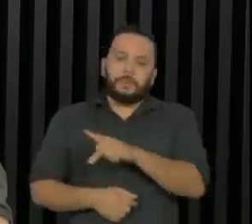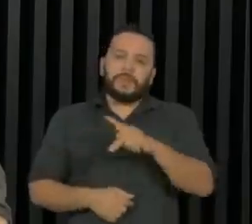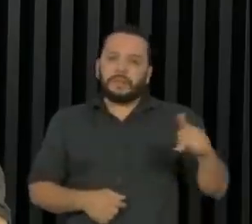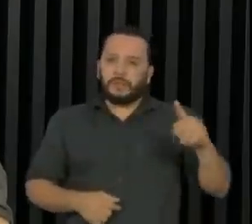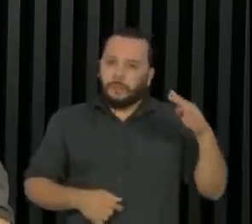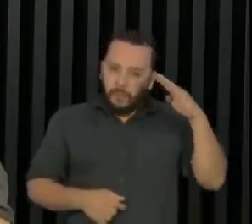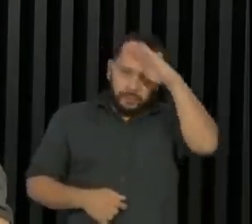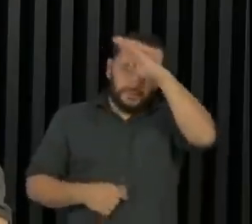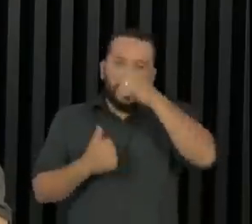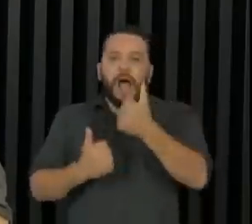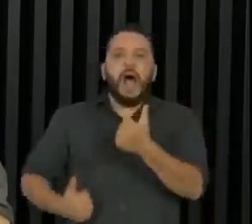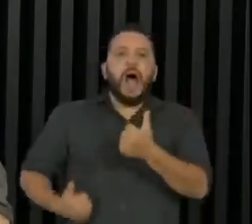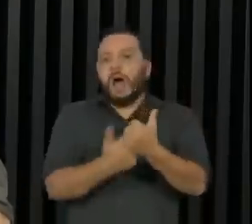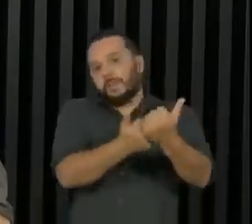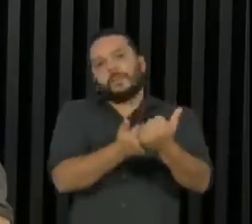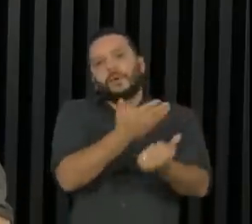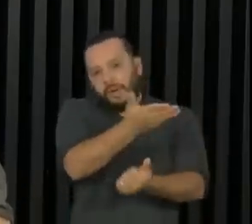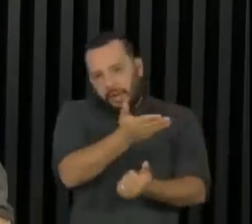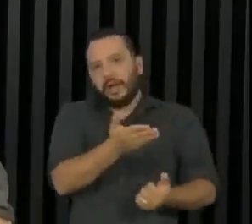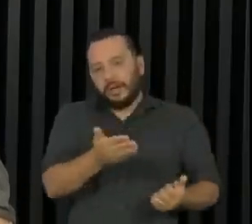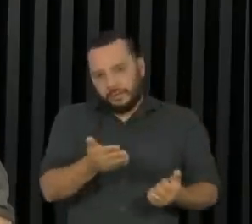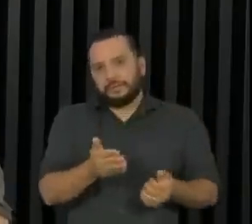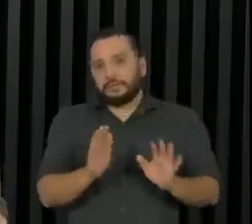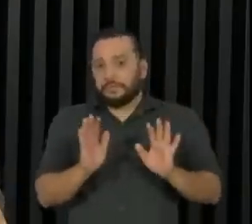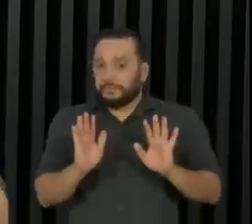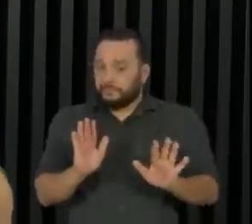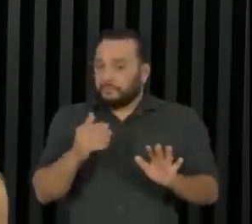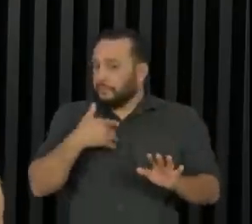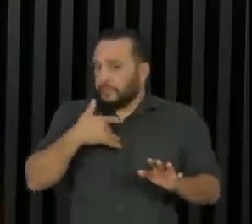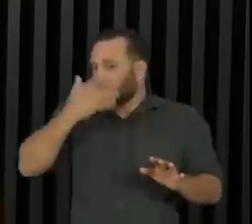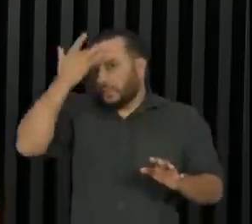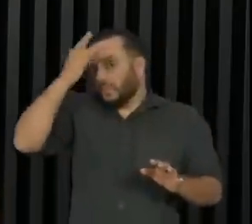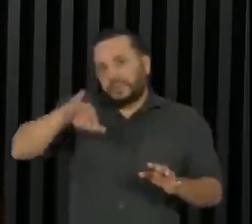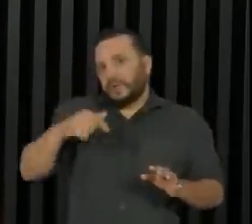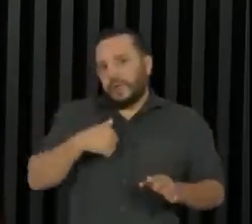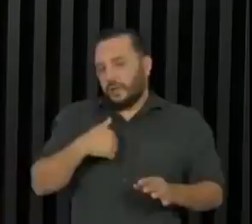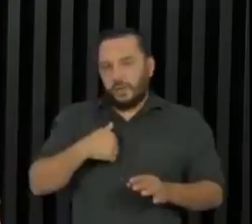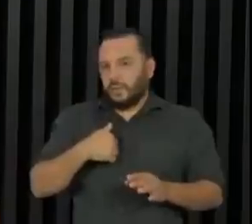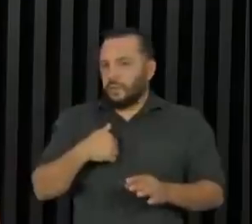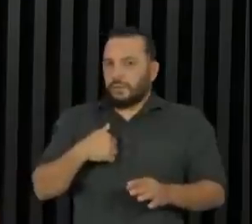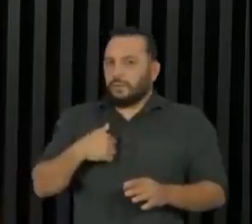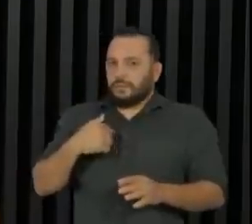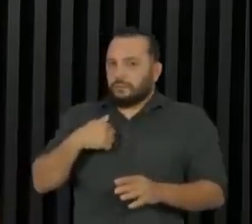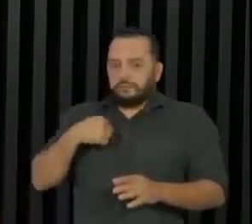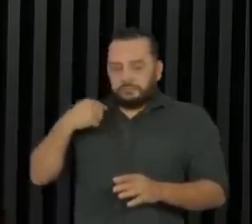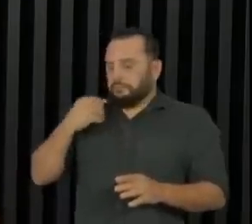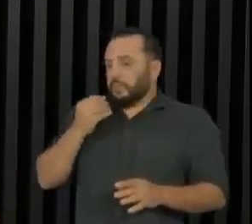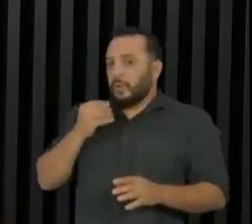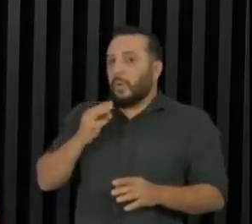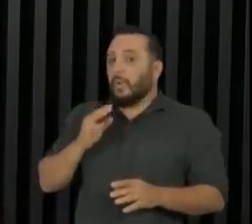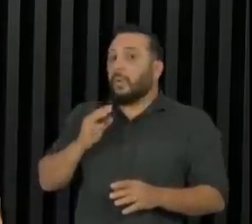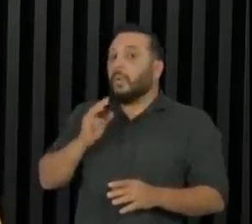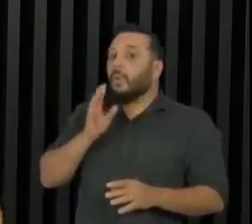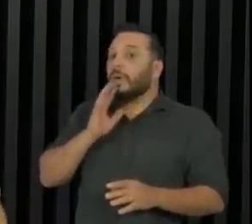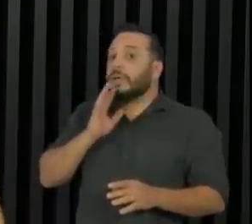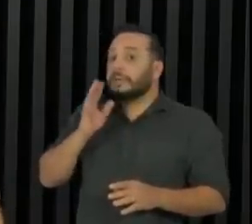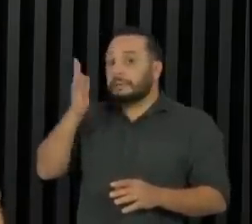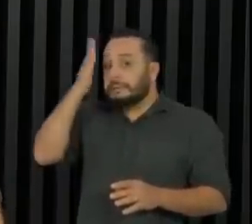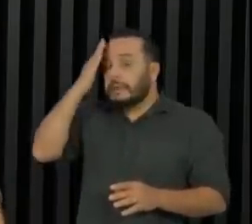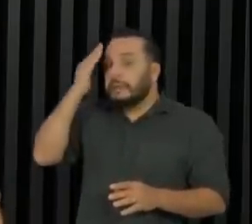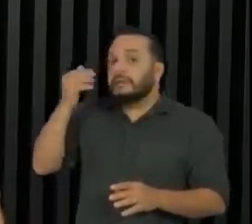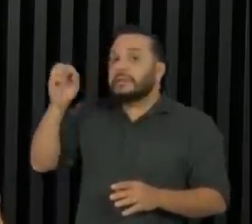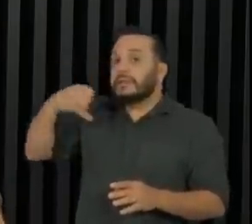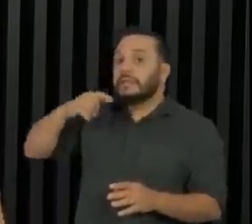Bolsonaro ajudaria a consolidar isso. Eu não sei, eu não tenho conhecimento suficiente, isso foge da minha alçada, dizer se isso está